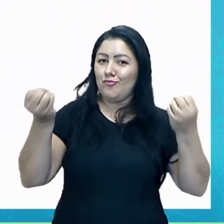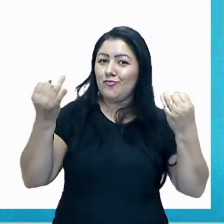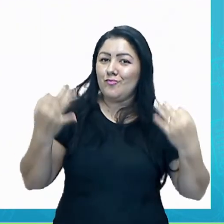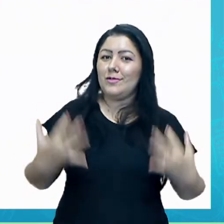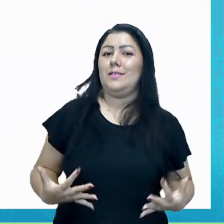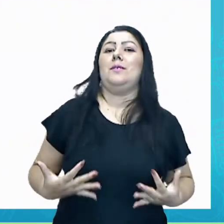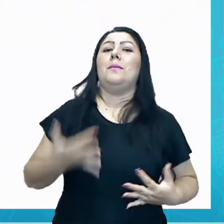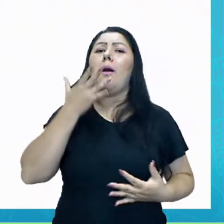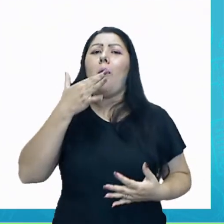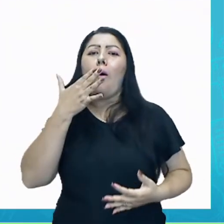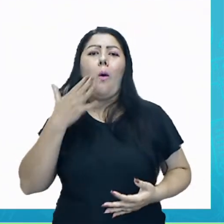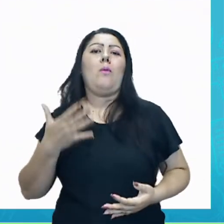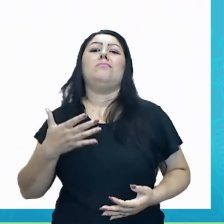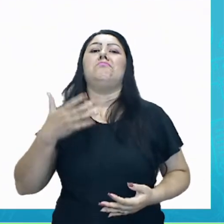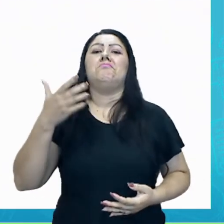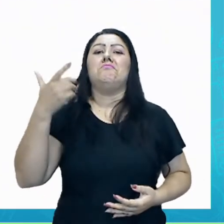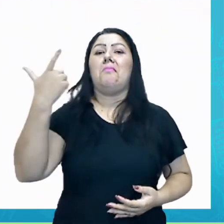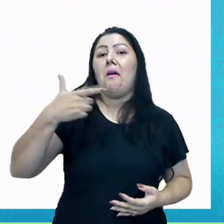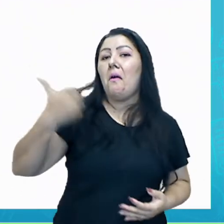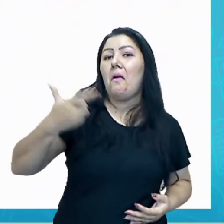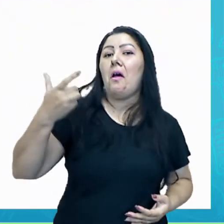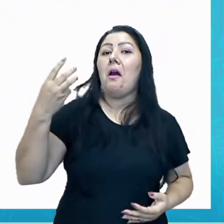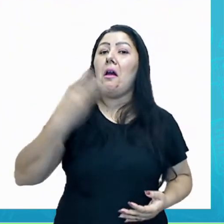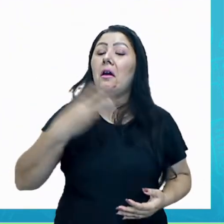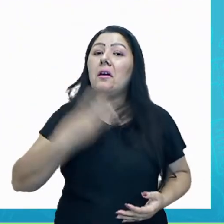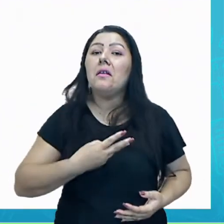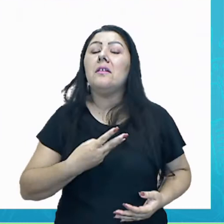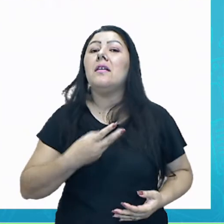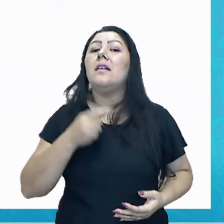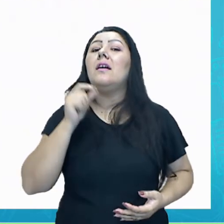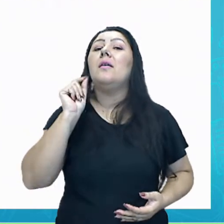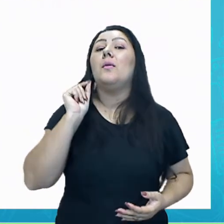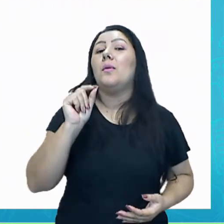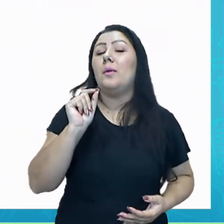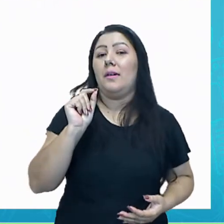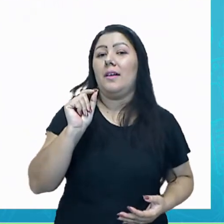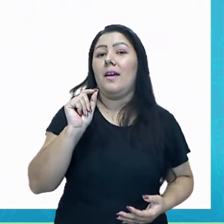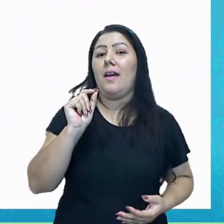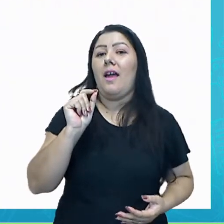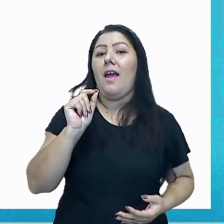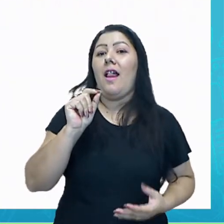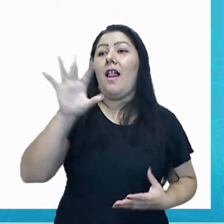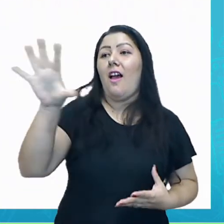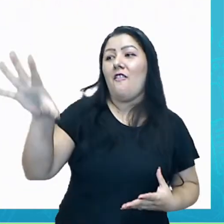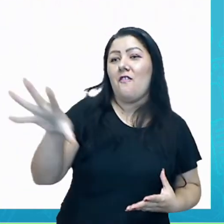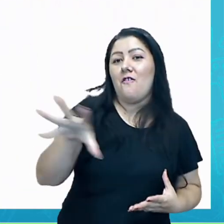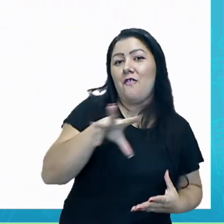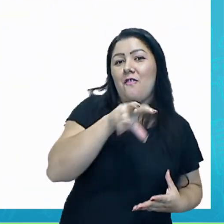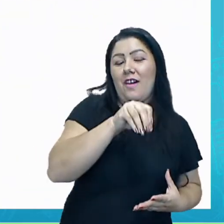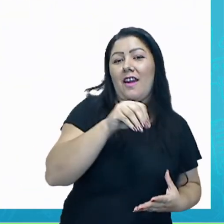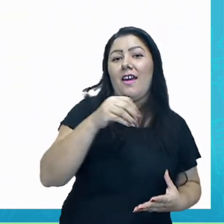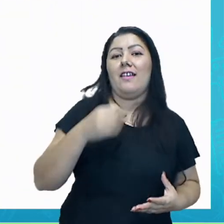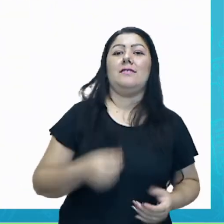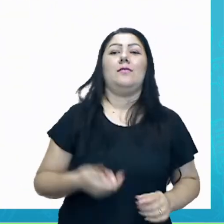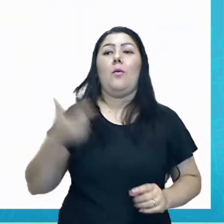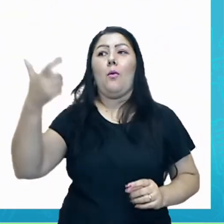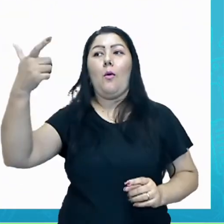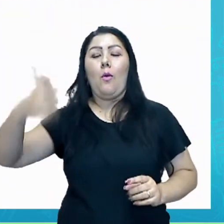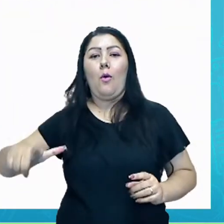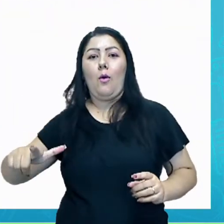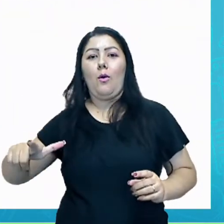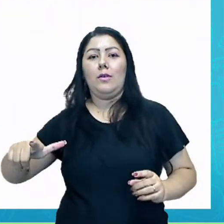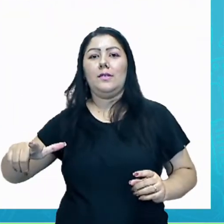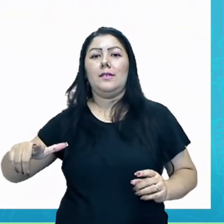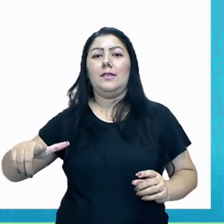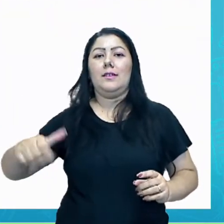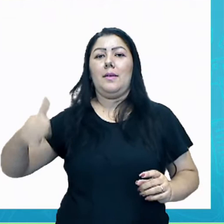secundárias, cores terciárias, é que elas vêm de algumas, de alguma outra cor, de uma mistura qualquer.